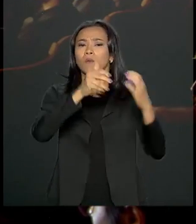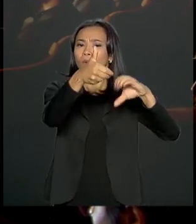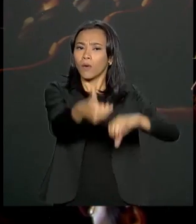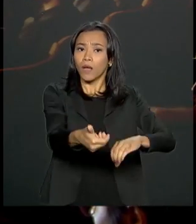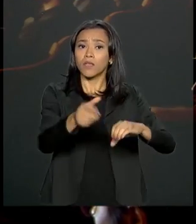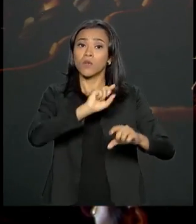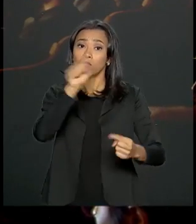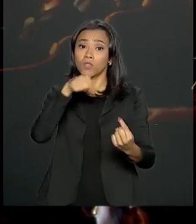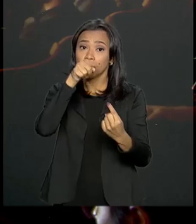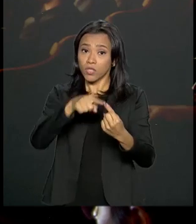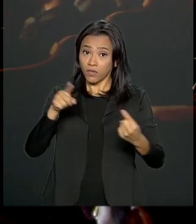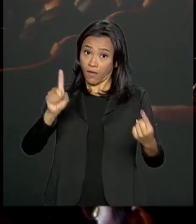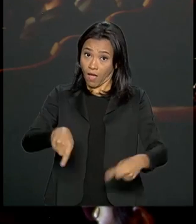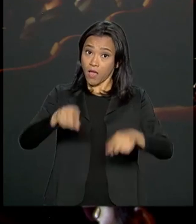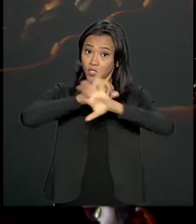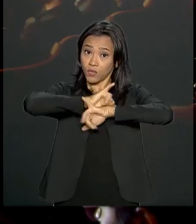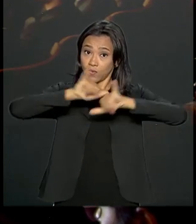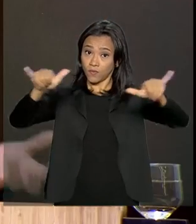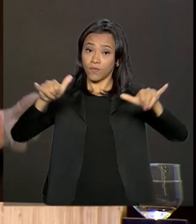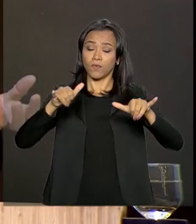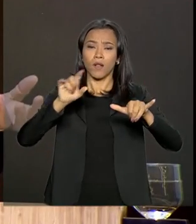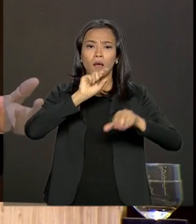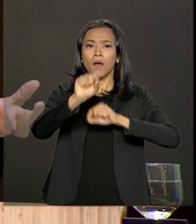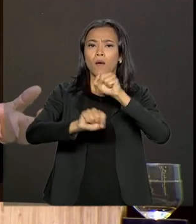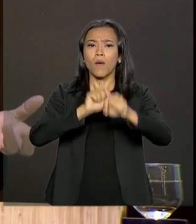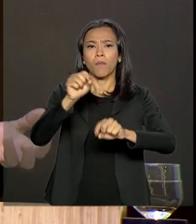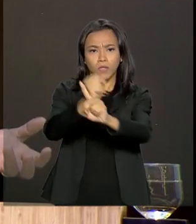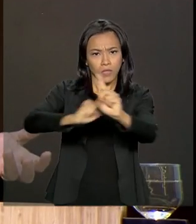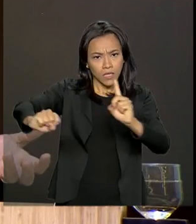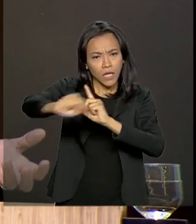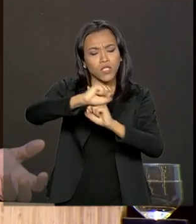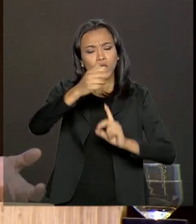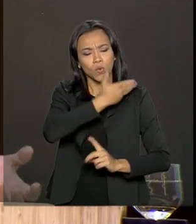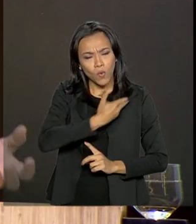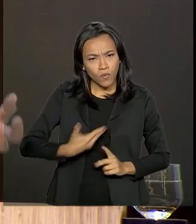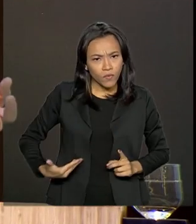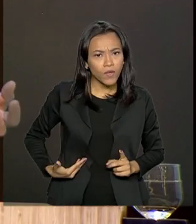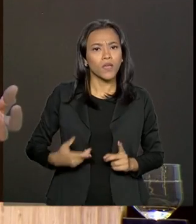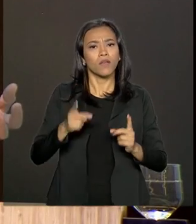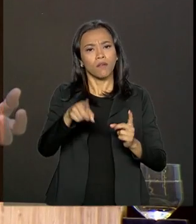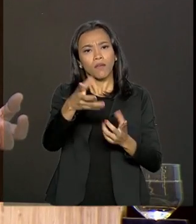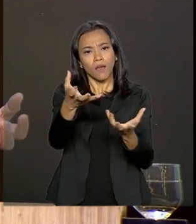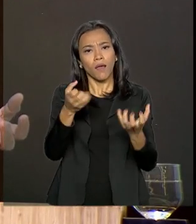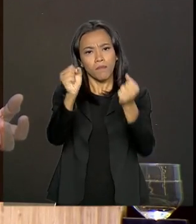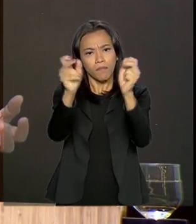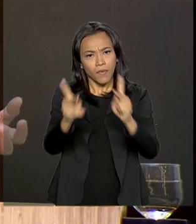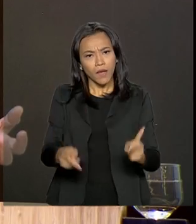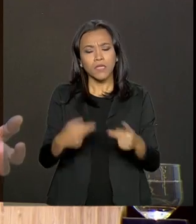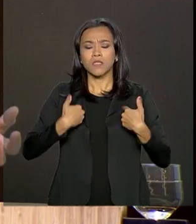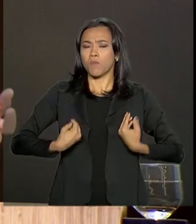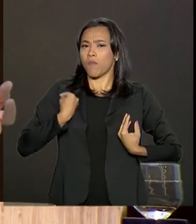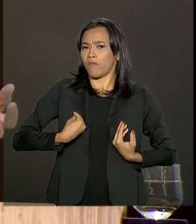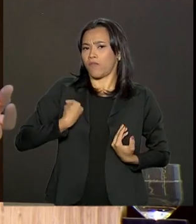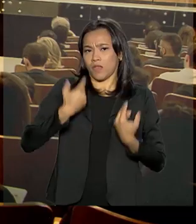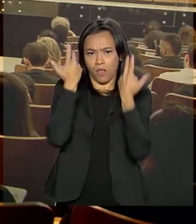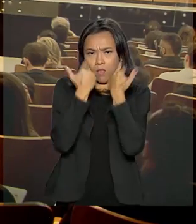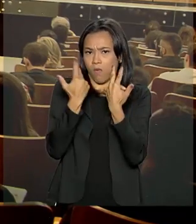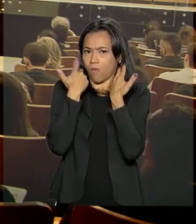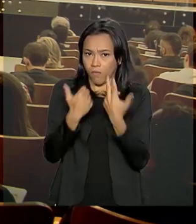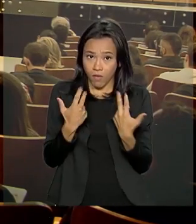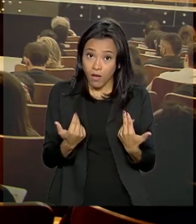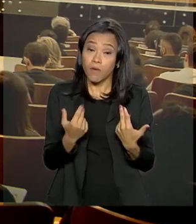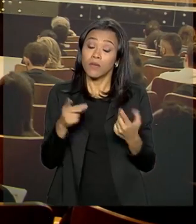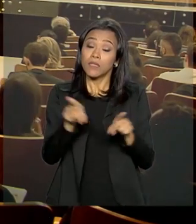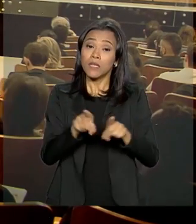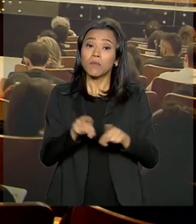é mandar uma mensagem clara para a população de que o governo está a favor da tranquilidade, da vida normal dos brasileiros e da